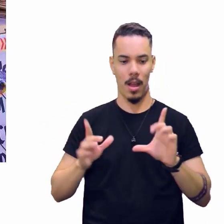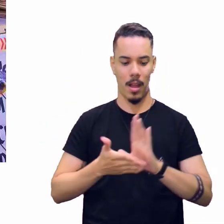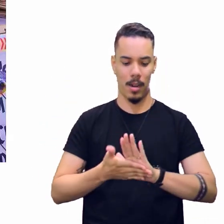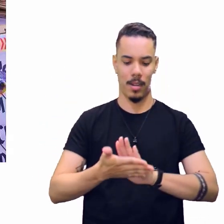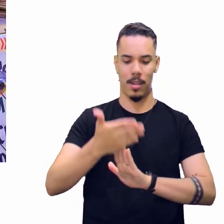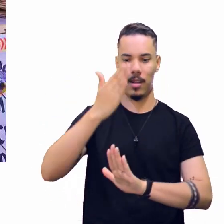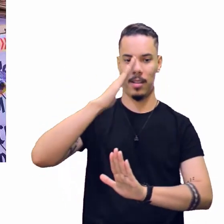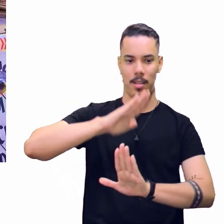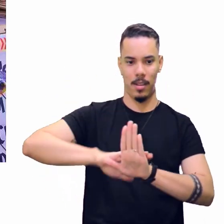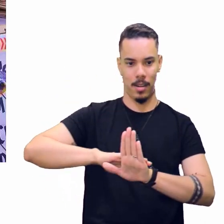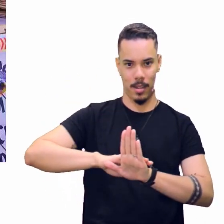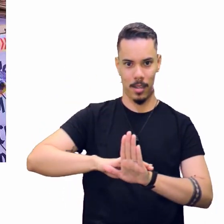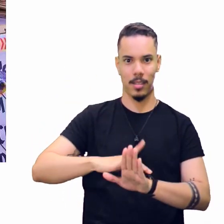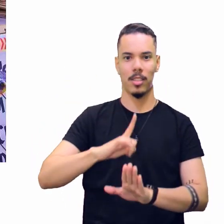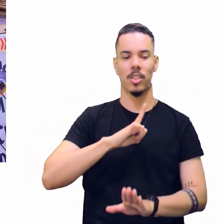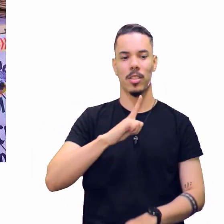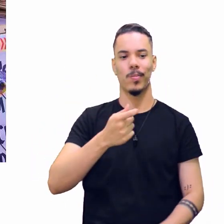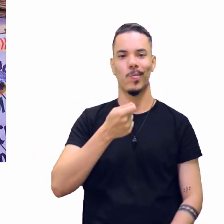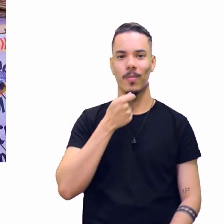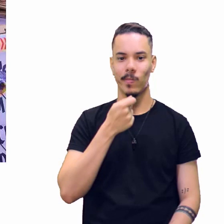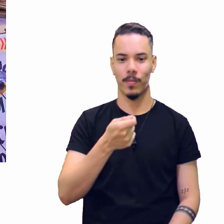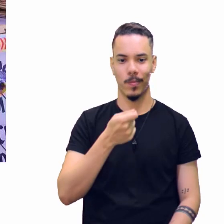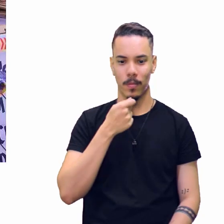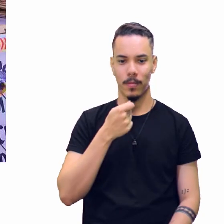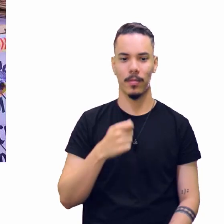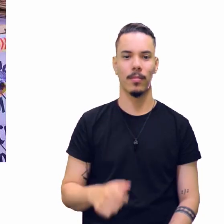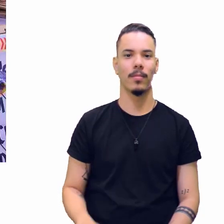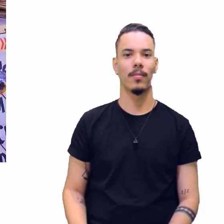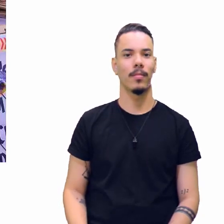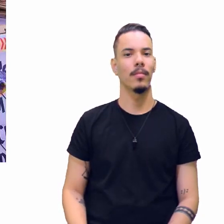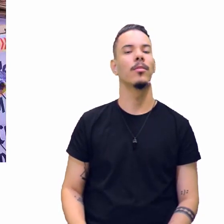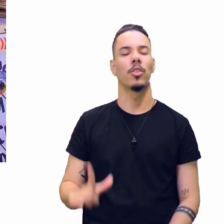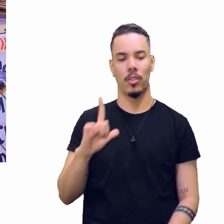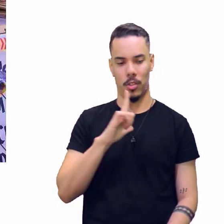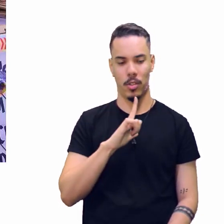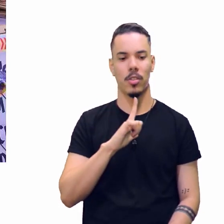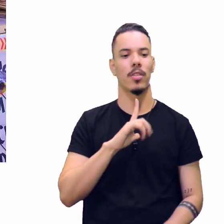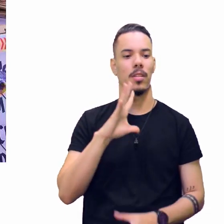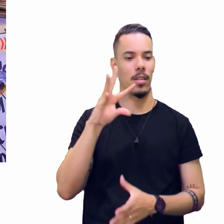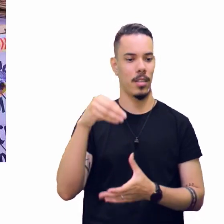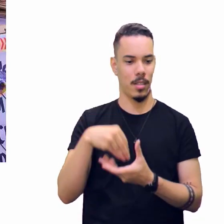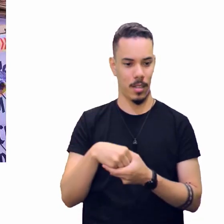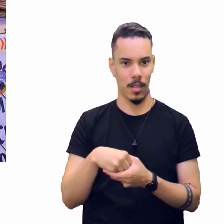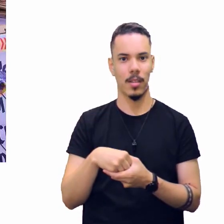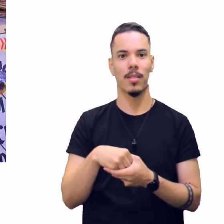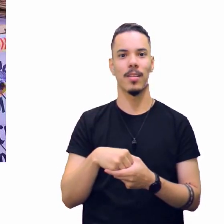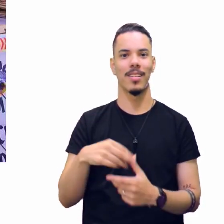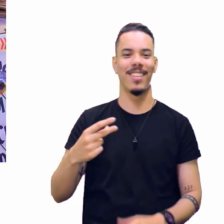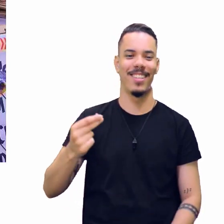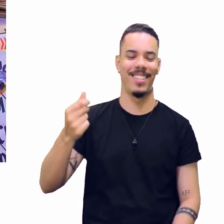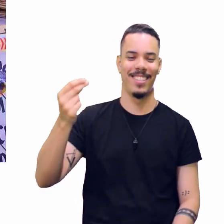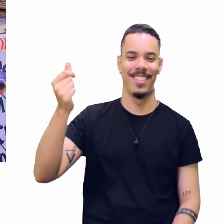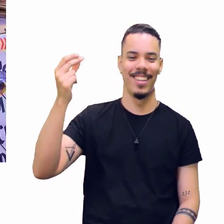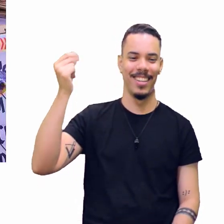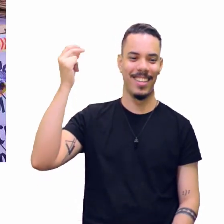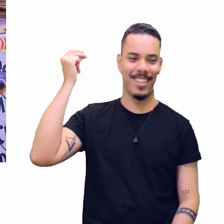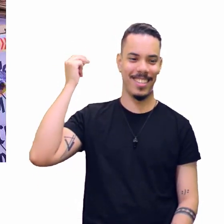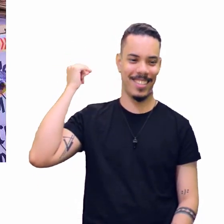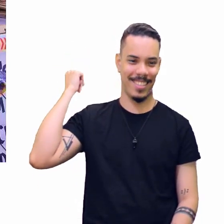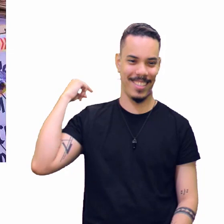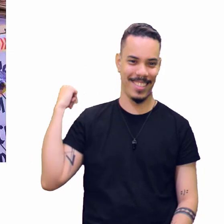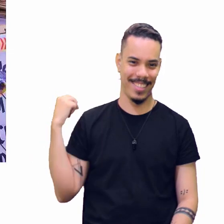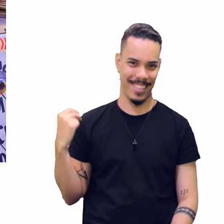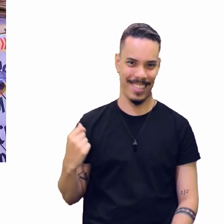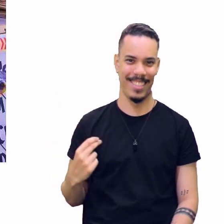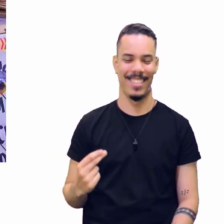pôster, tinha entrevista com a pessoa lá naquele tempo, há 400 anos, não muito, né, Madinha?